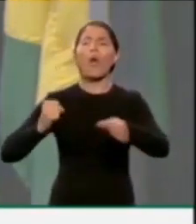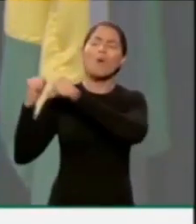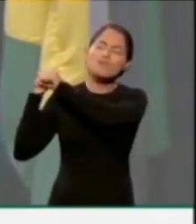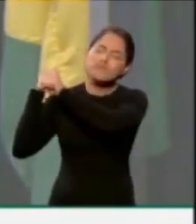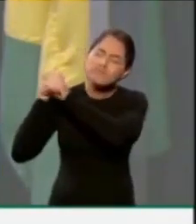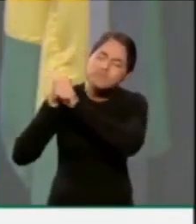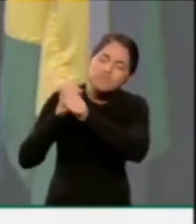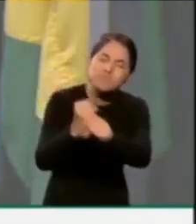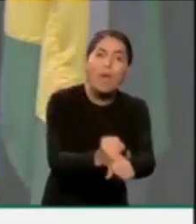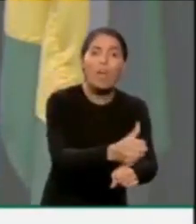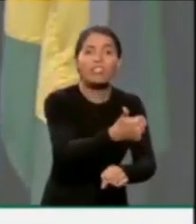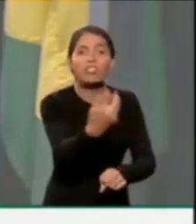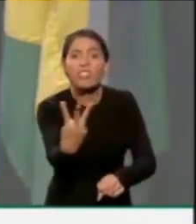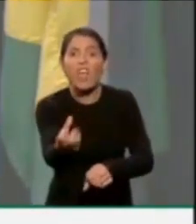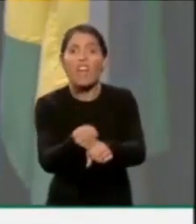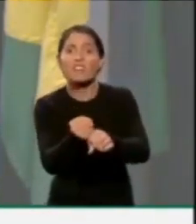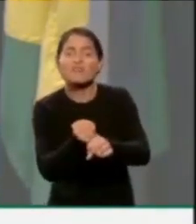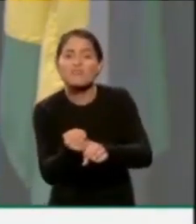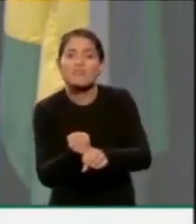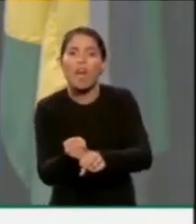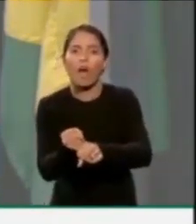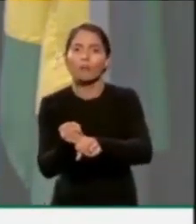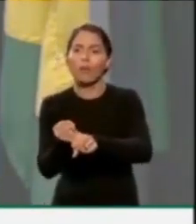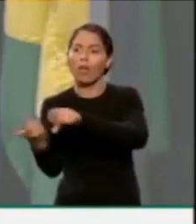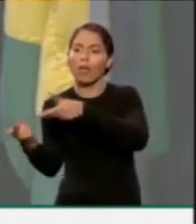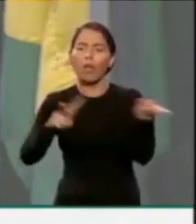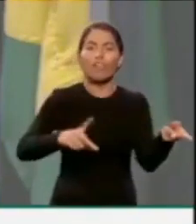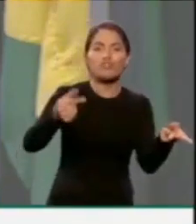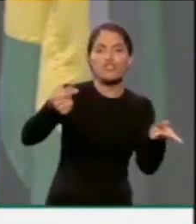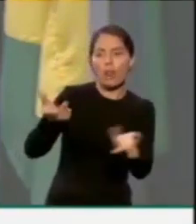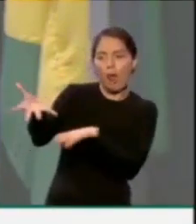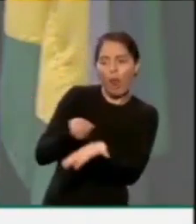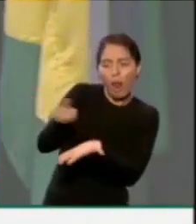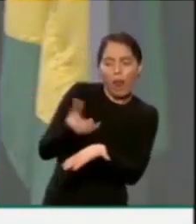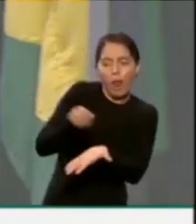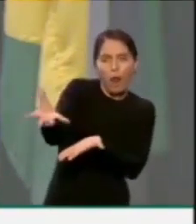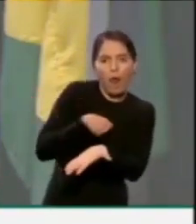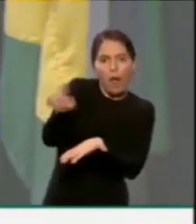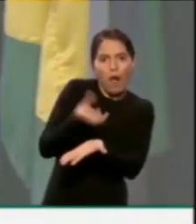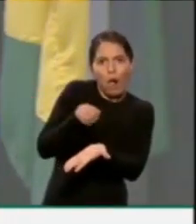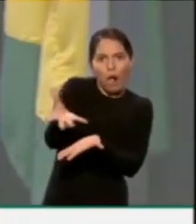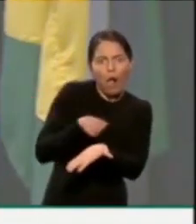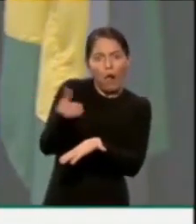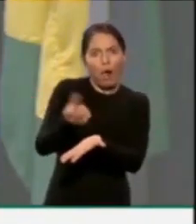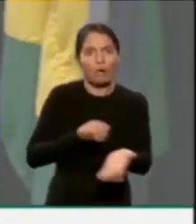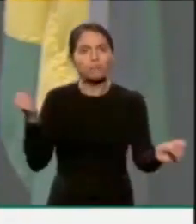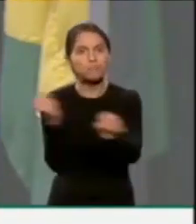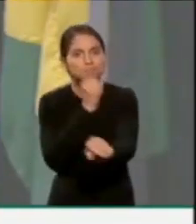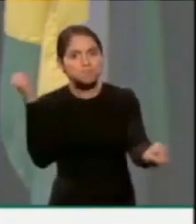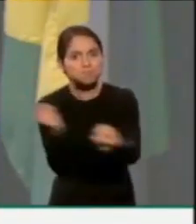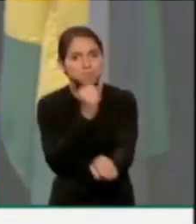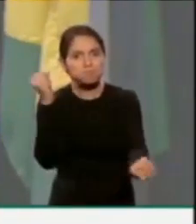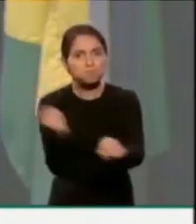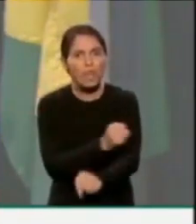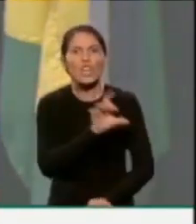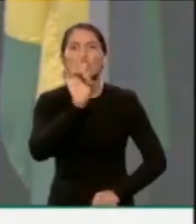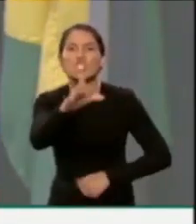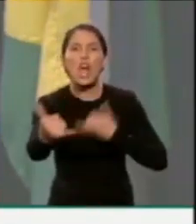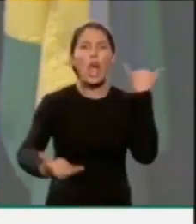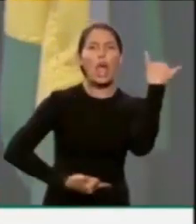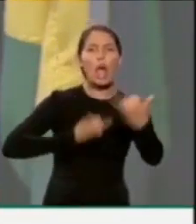Levaram 13 anos fazendo superfaturamentos de uma obra que brincaram